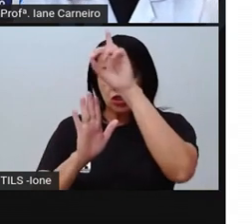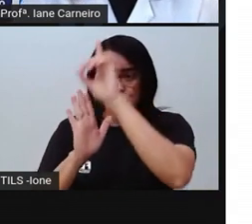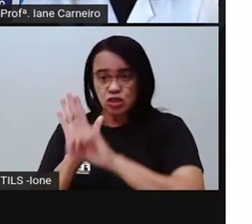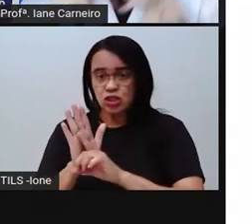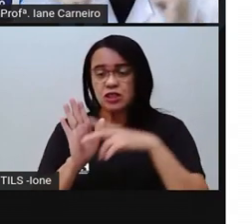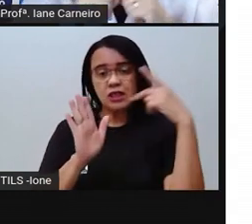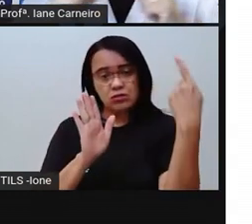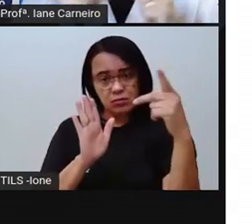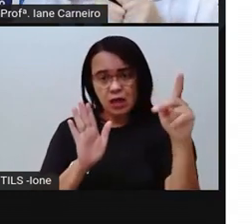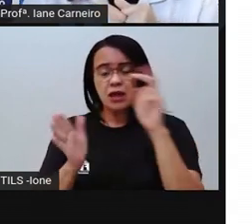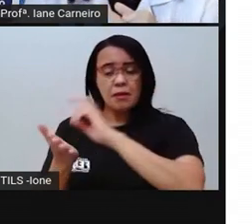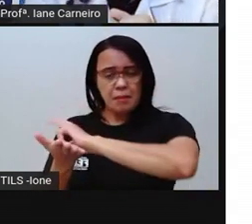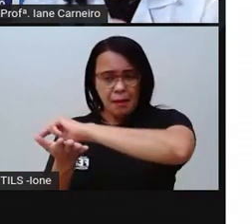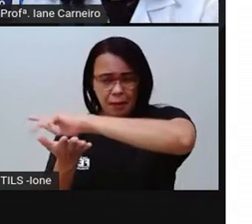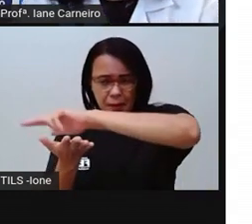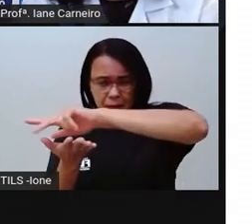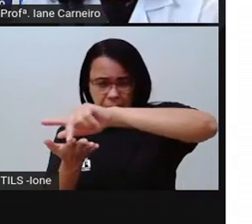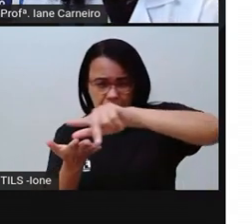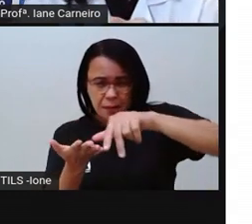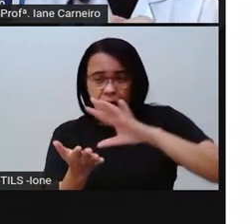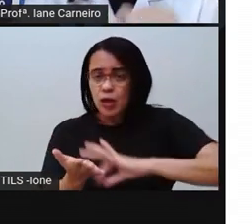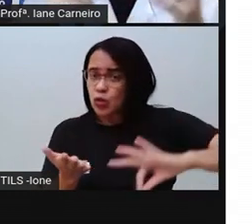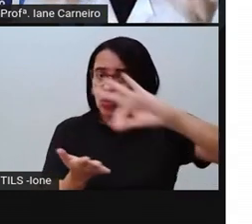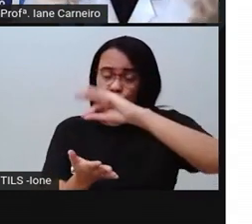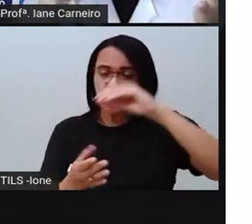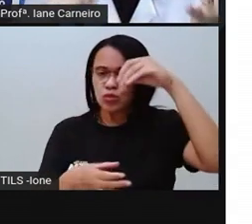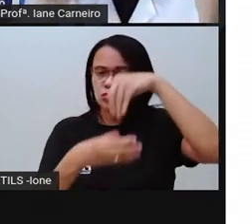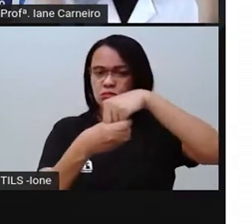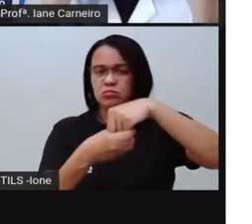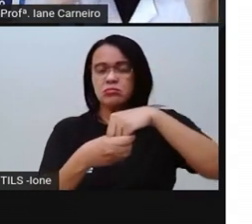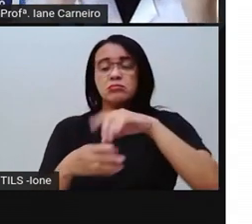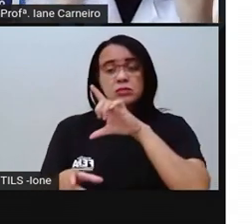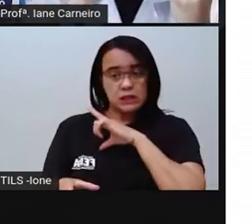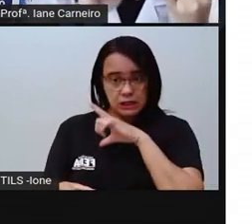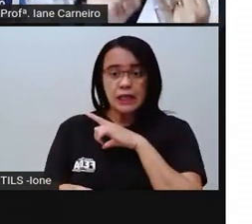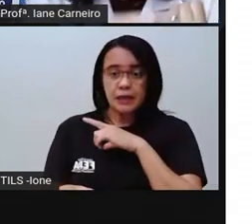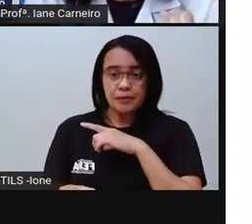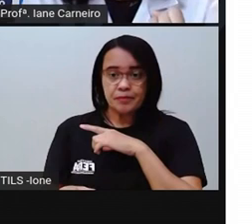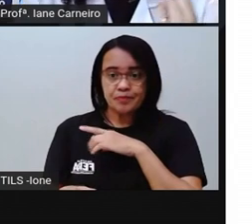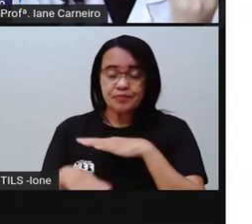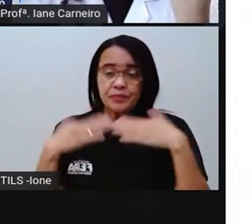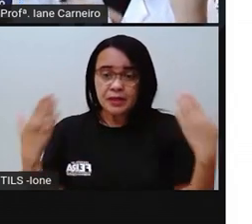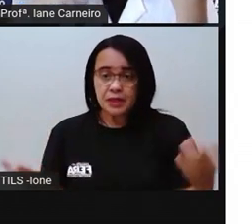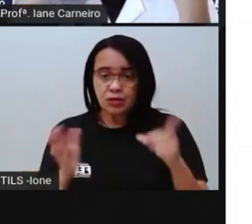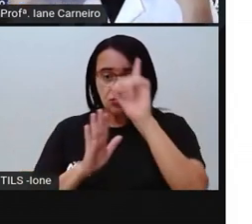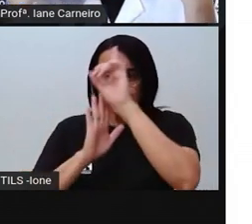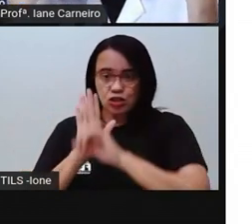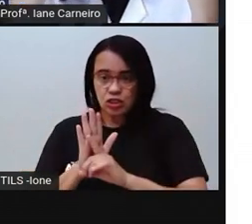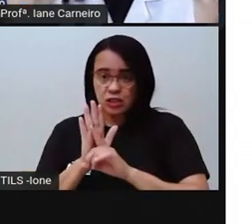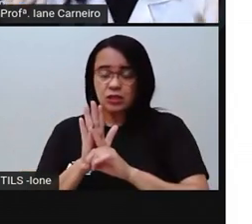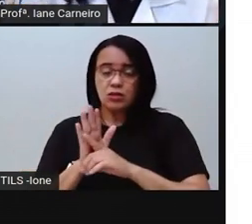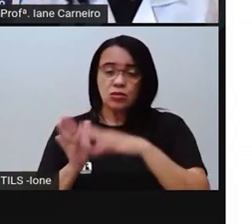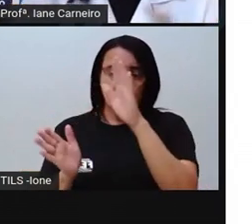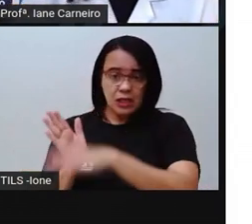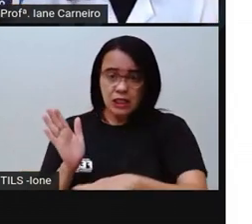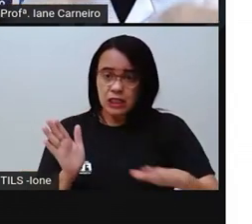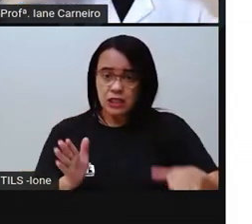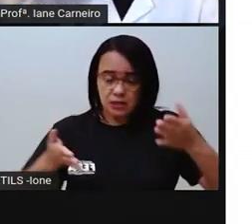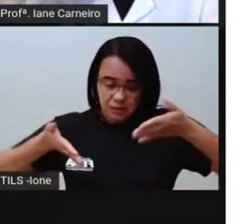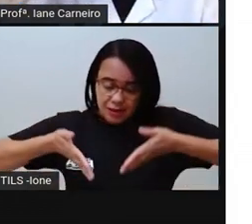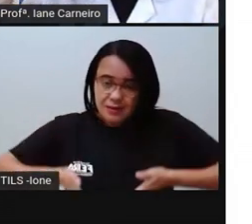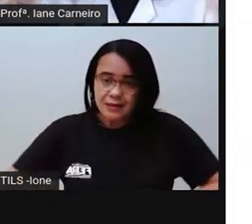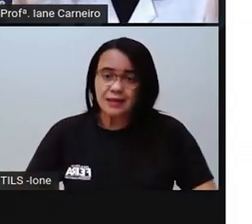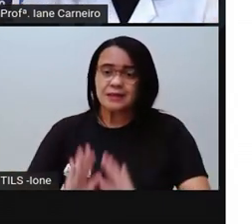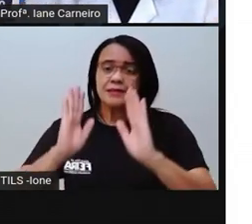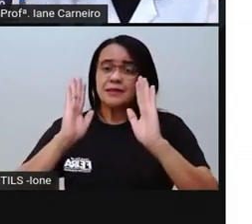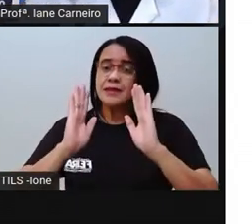aula sobre os direitos da criança, né? Nós vimos que a criança tem direito a nascer, né? E a maternidade, a mamãe